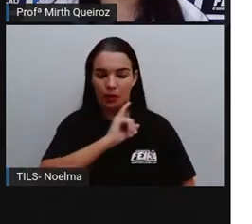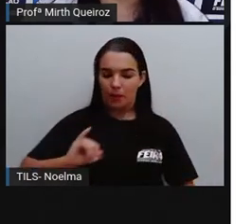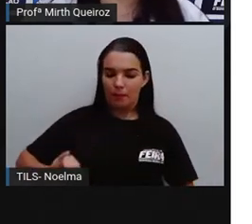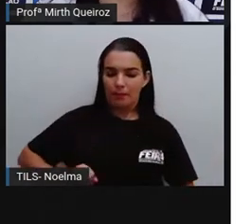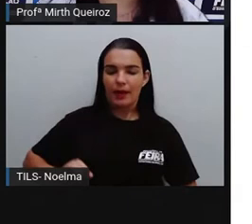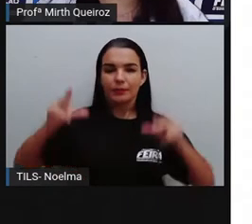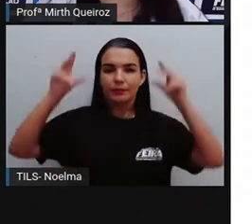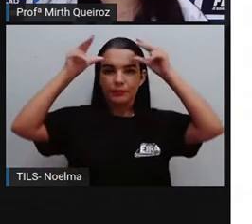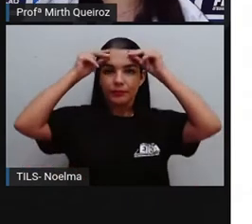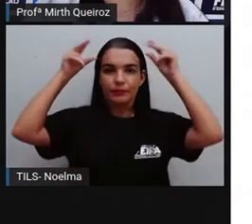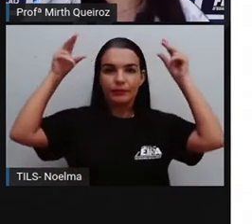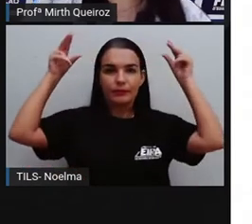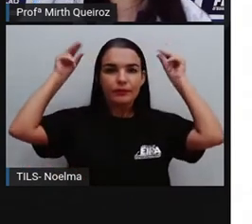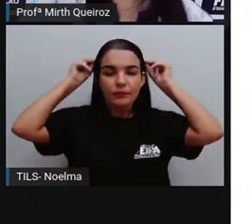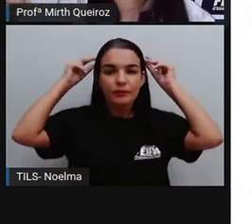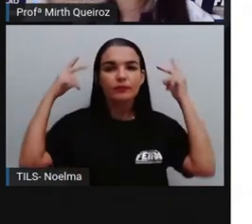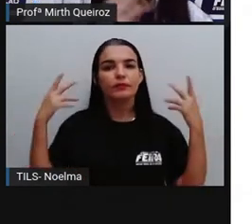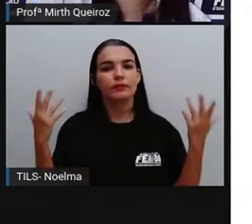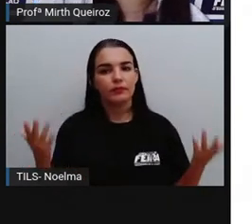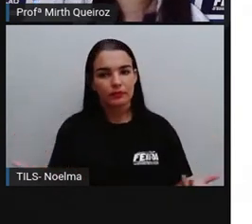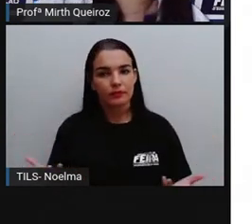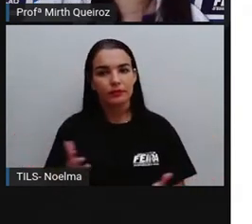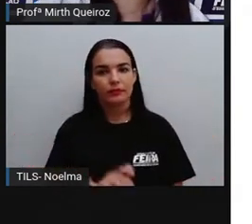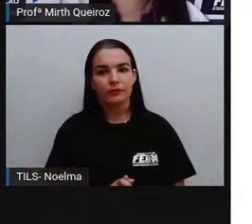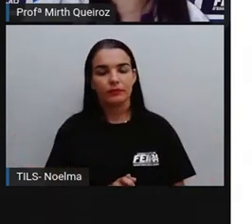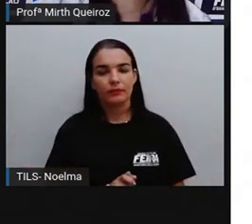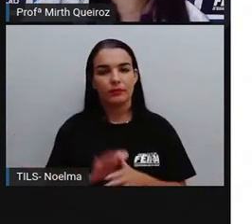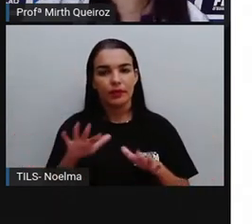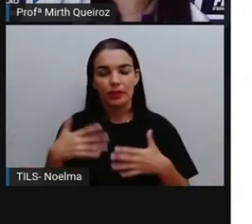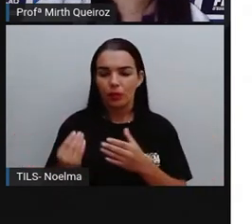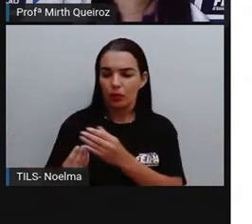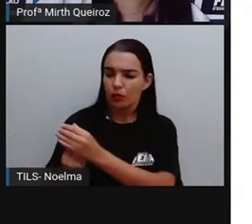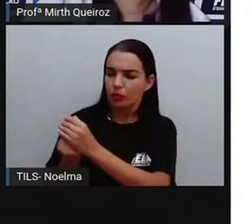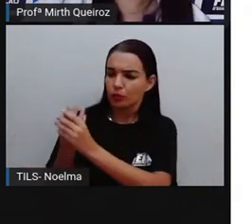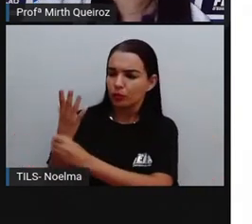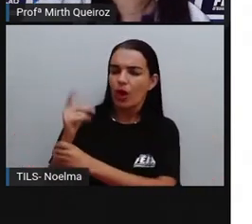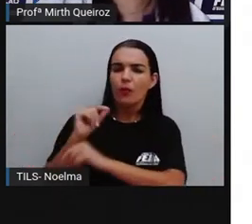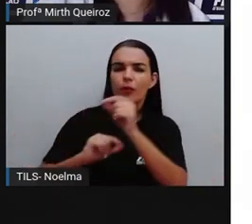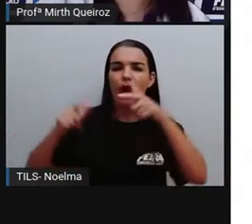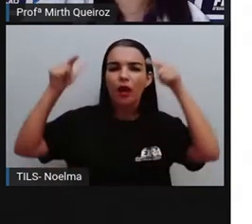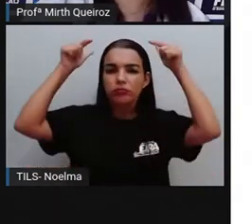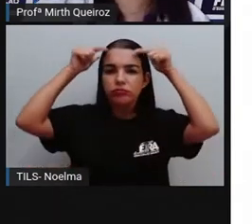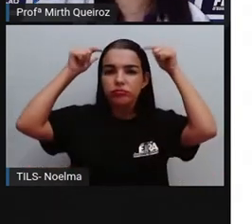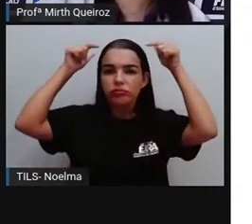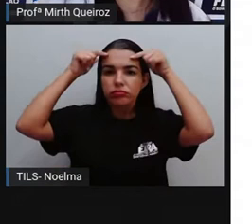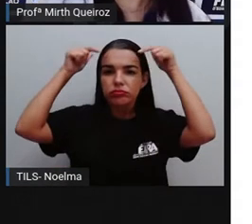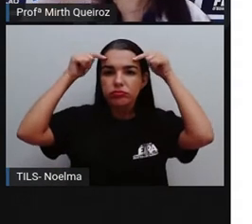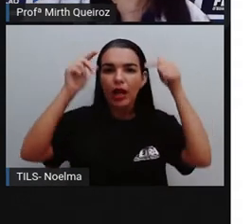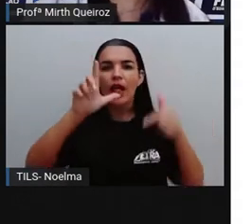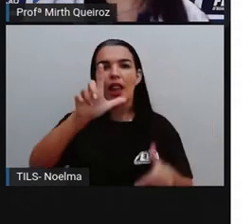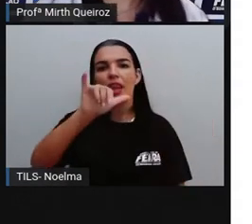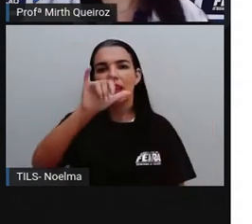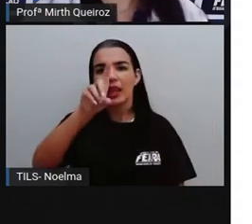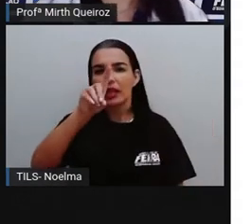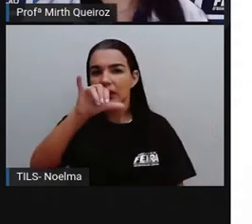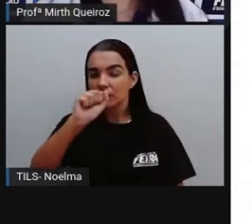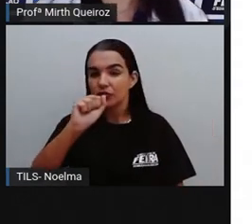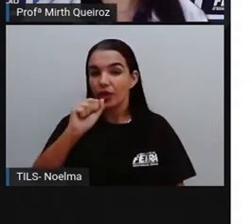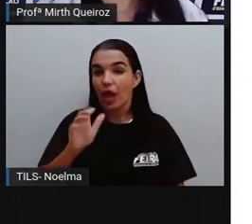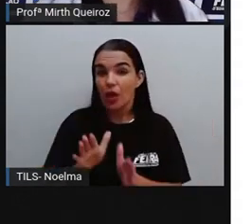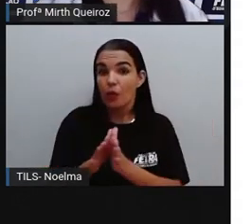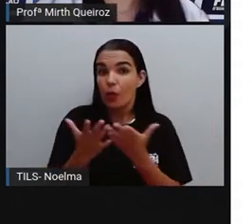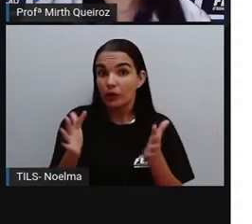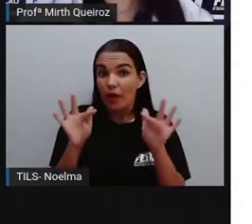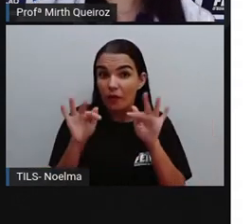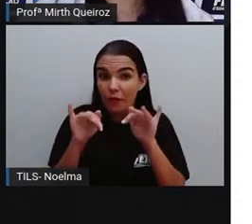Romano. Então, esse dinheiro, ele apareceu lá no Império, né? Surgiu no reino, aliás, da Lídia. E quando houve